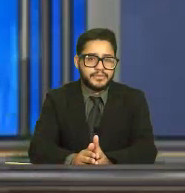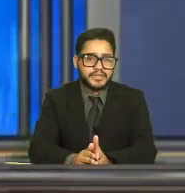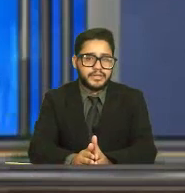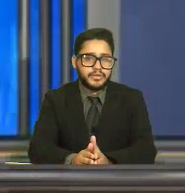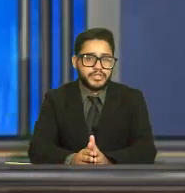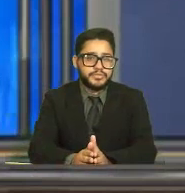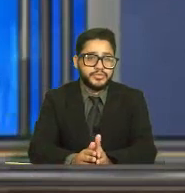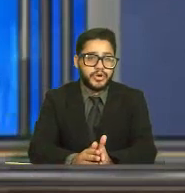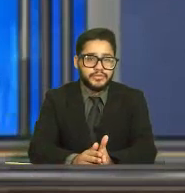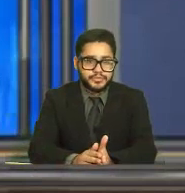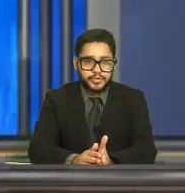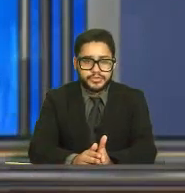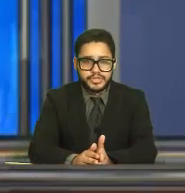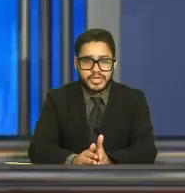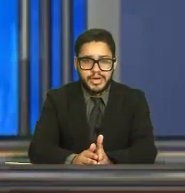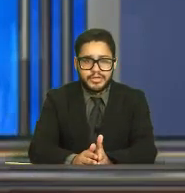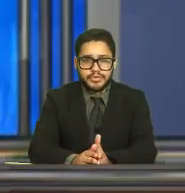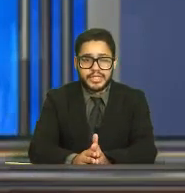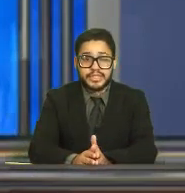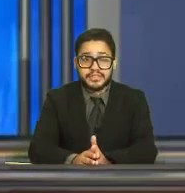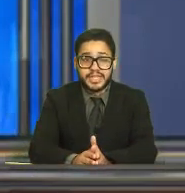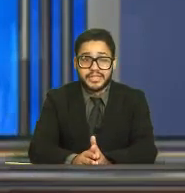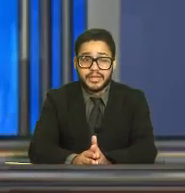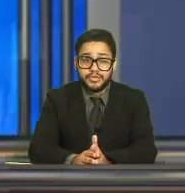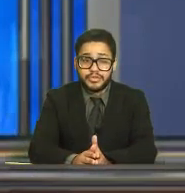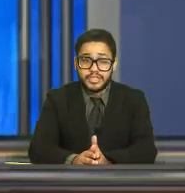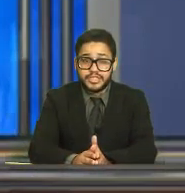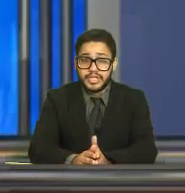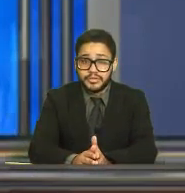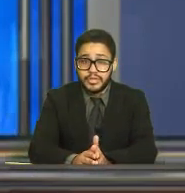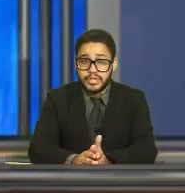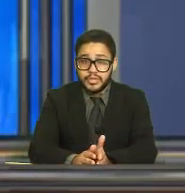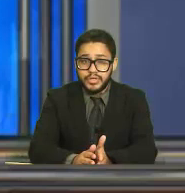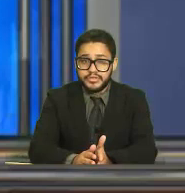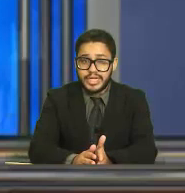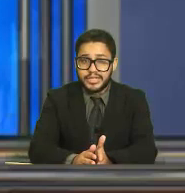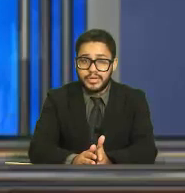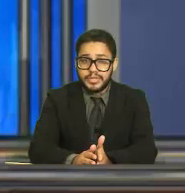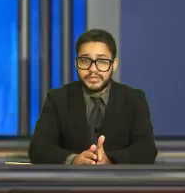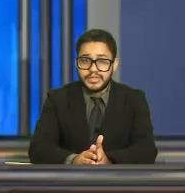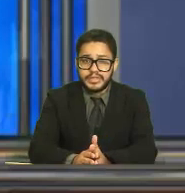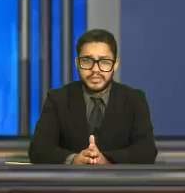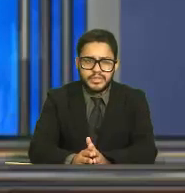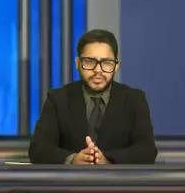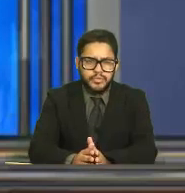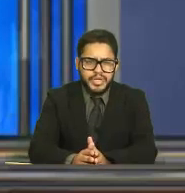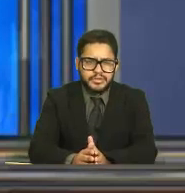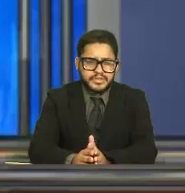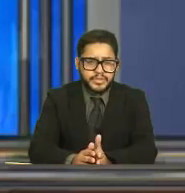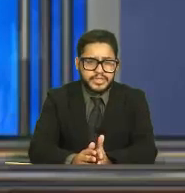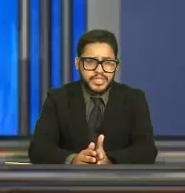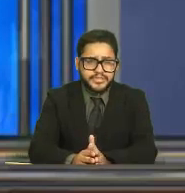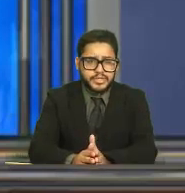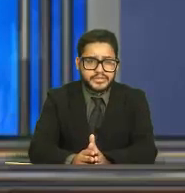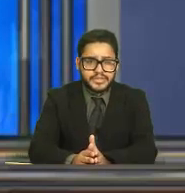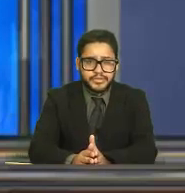372 mil novos postos de trabalho Com carteira assinada em agosto deste ano O resultado apresenta um aumento